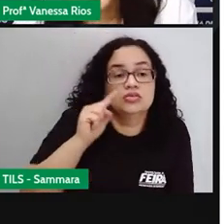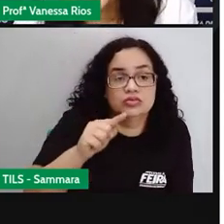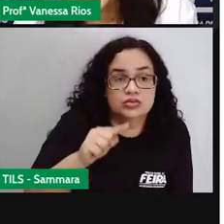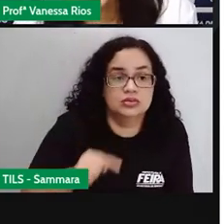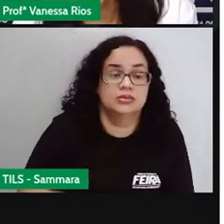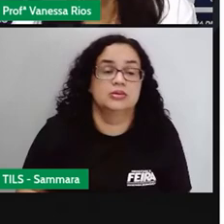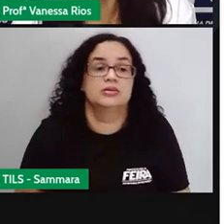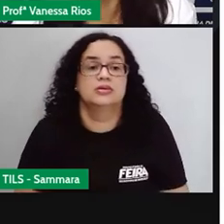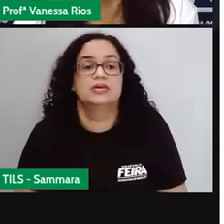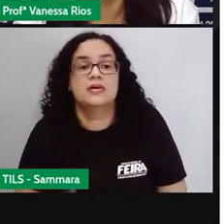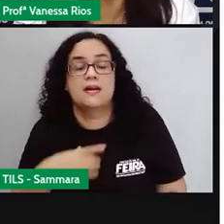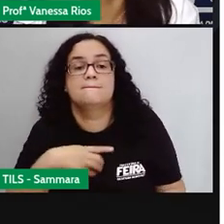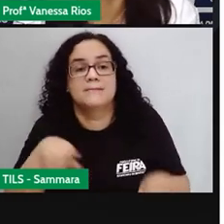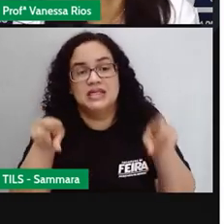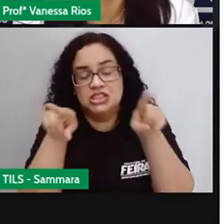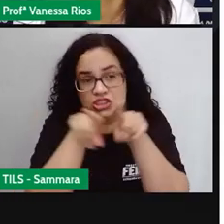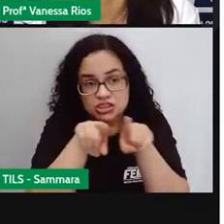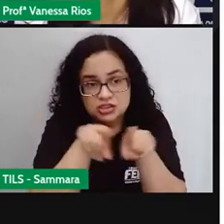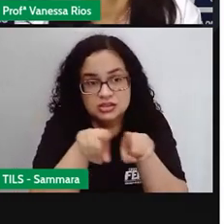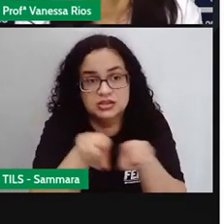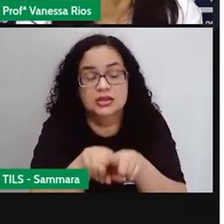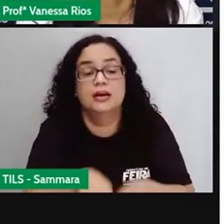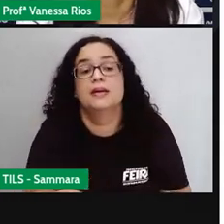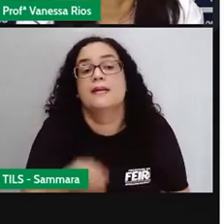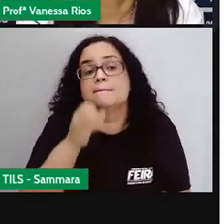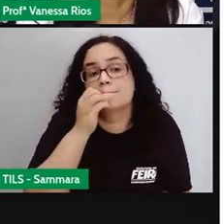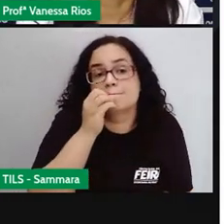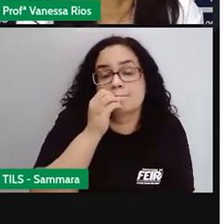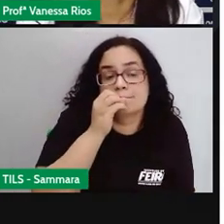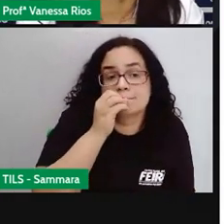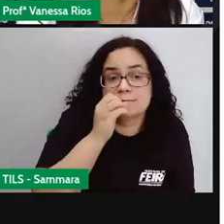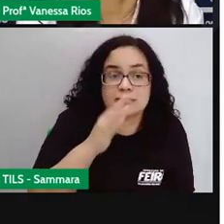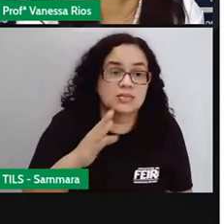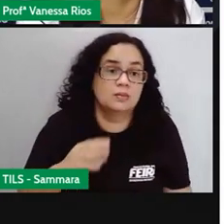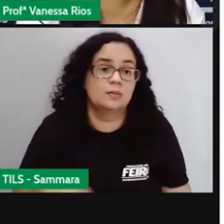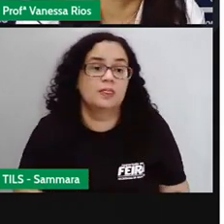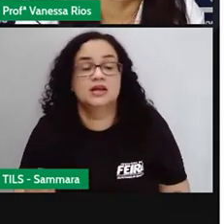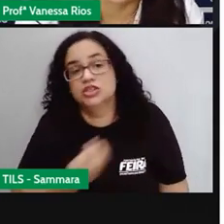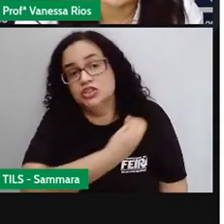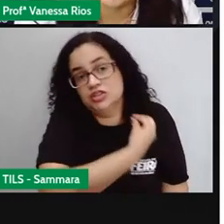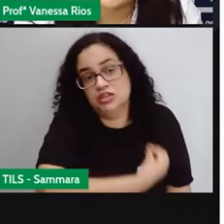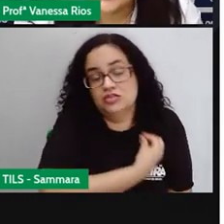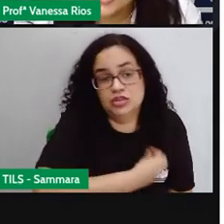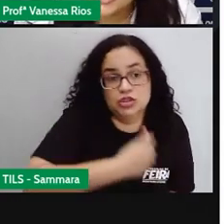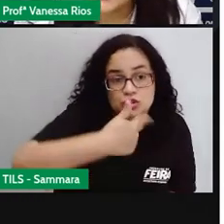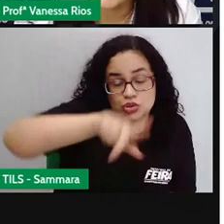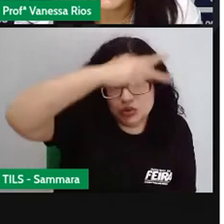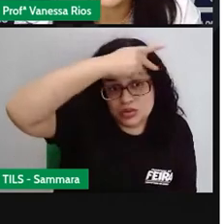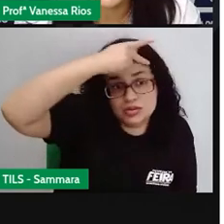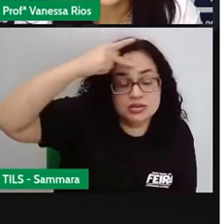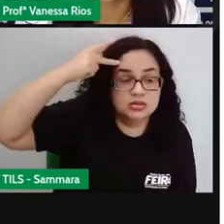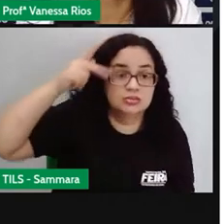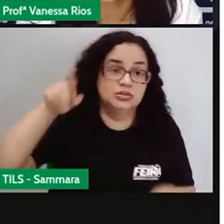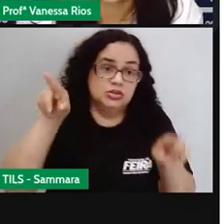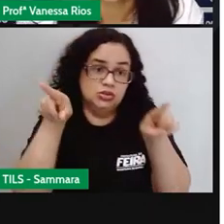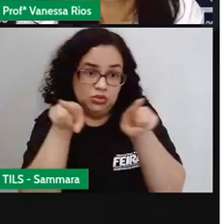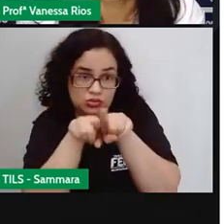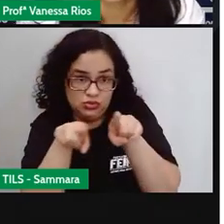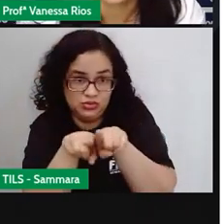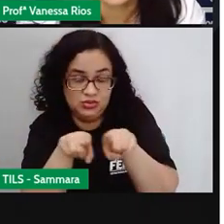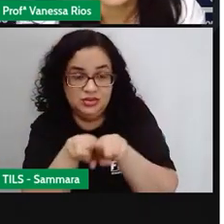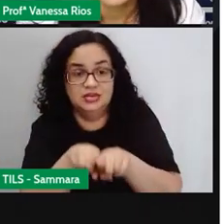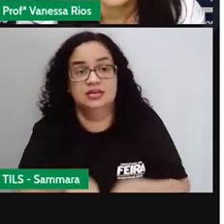lhe enriquece, mas também pode aí servir como enriquecedor da vida de outras pessoas também, né, através